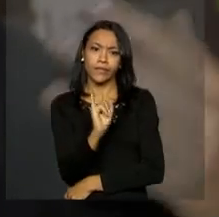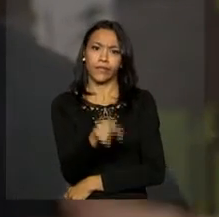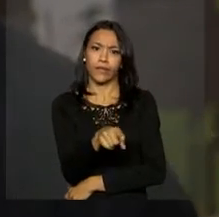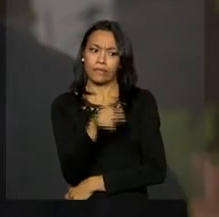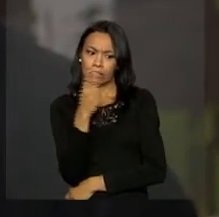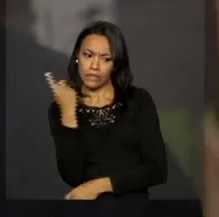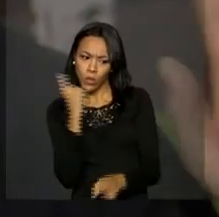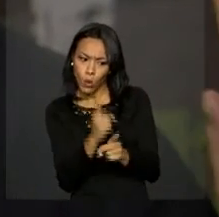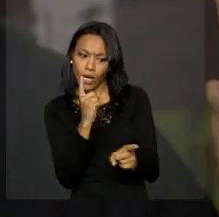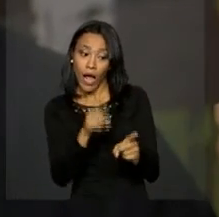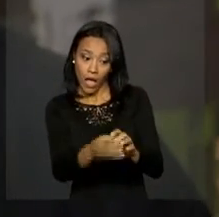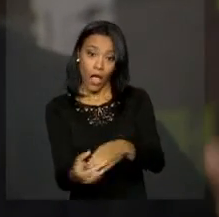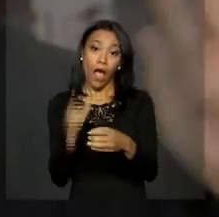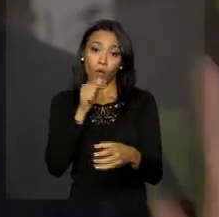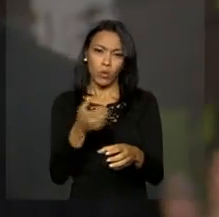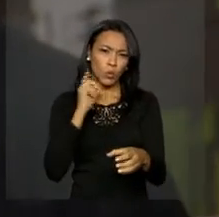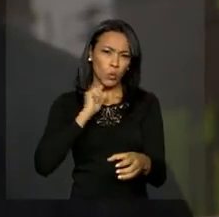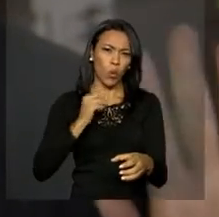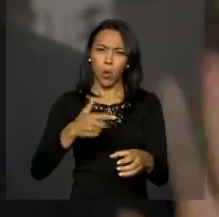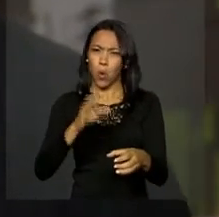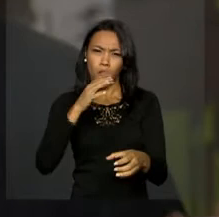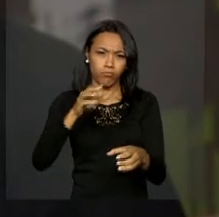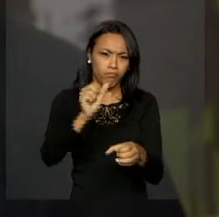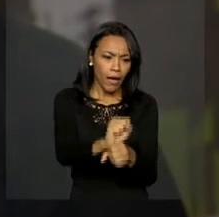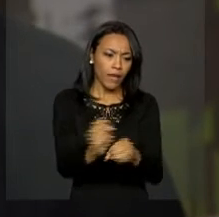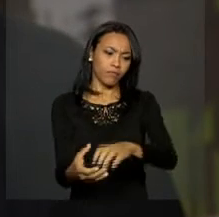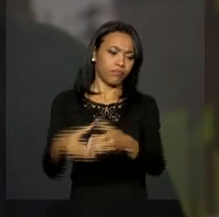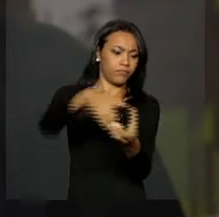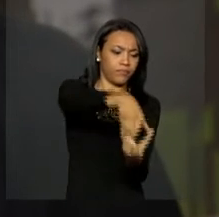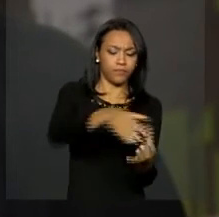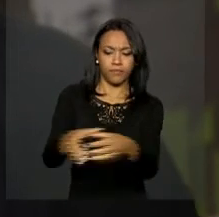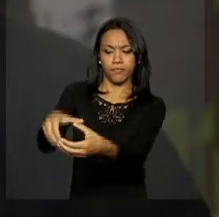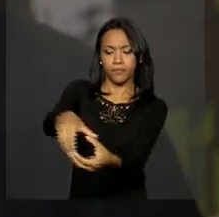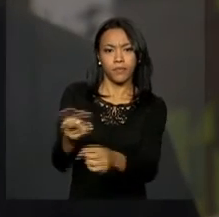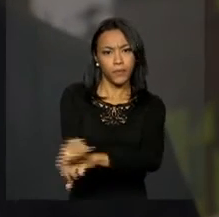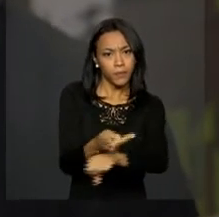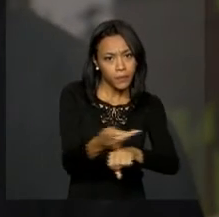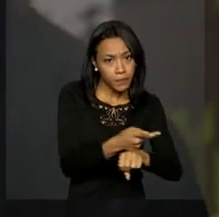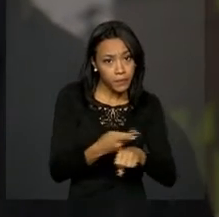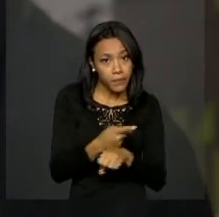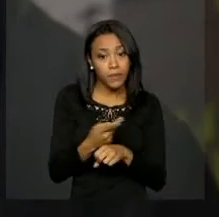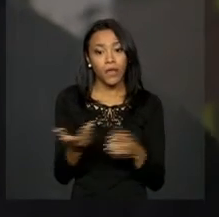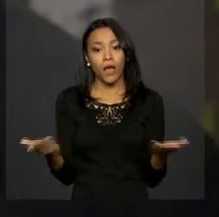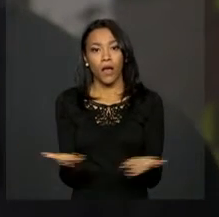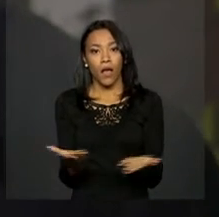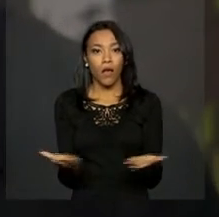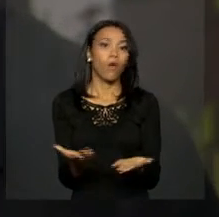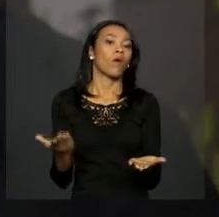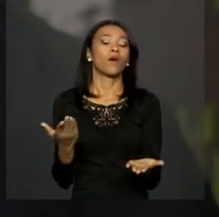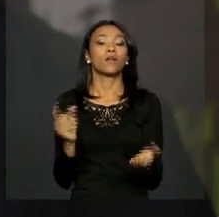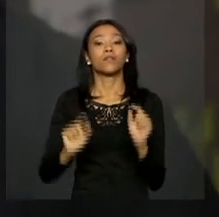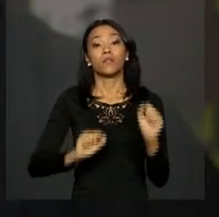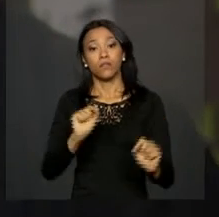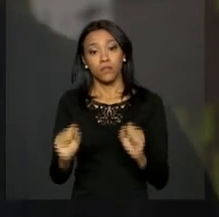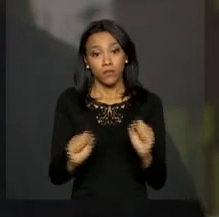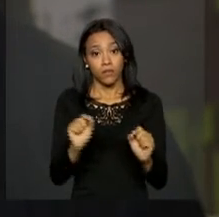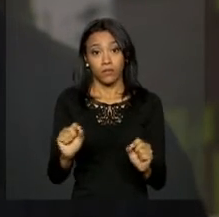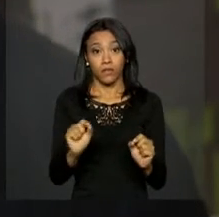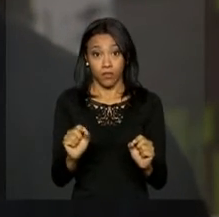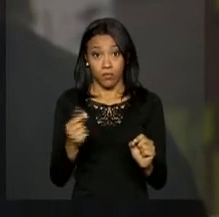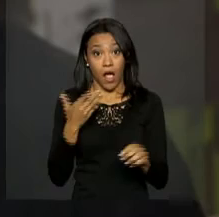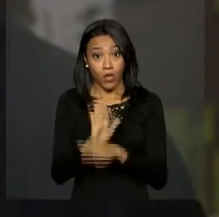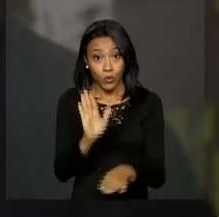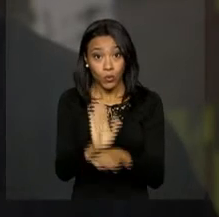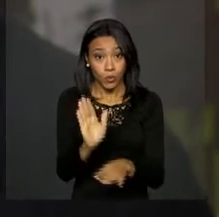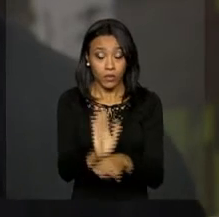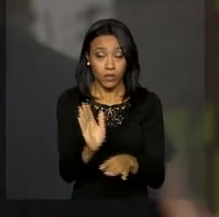mosquito e essa é uma guerra que nós abrimos no Brasil e eu tenho certeza que nós vamos ganhar. Nós estamos fazendo a acolhida, que é isso, como ajudar essa